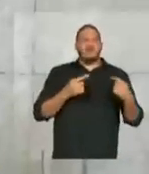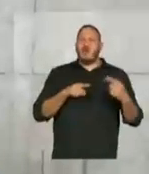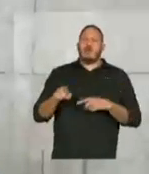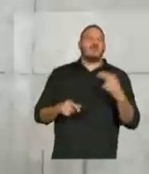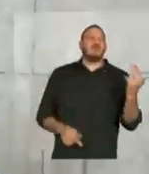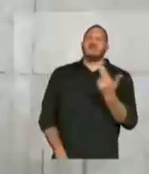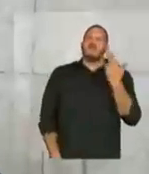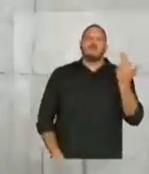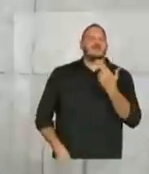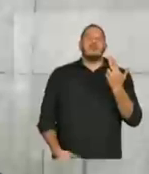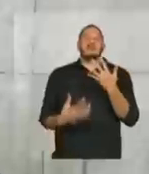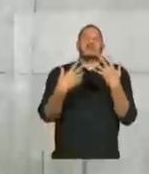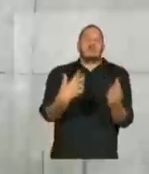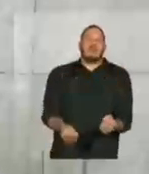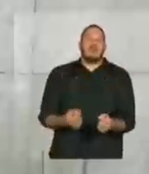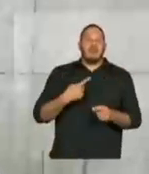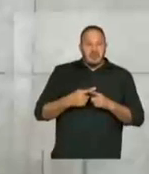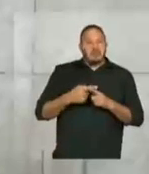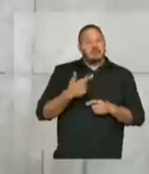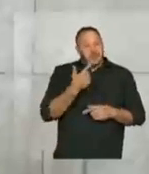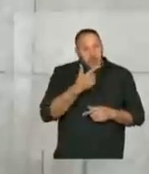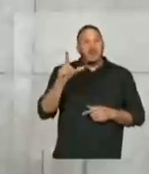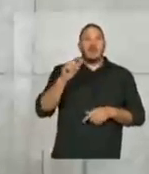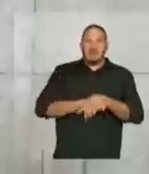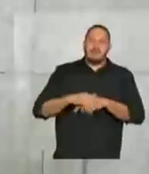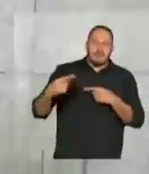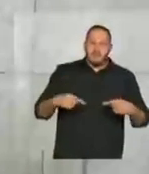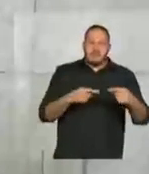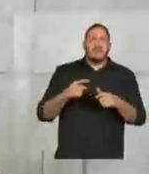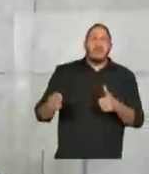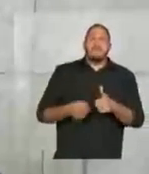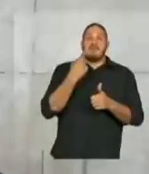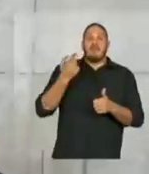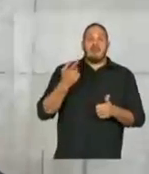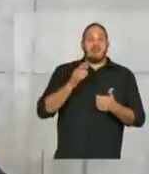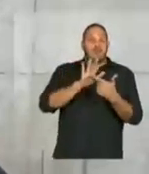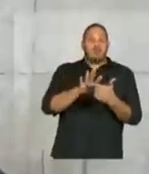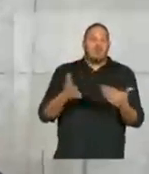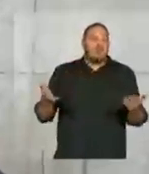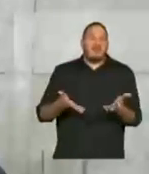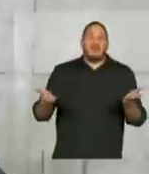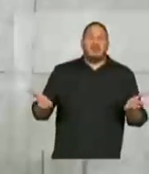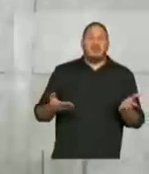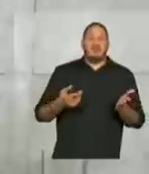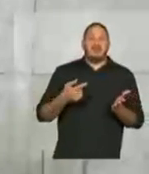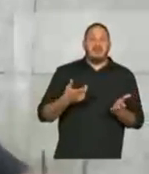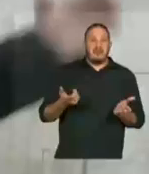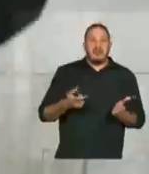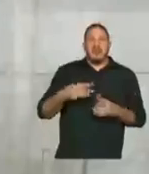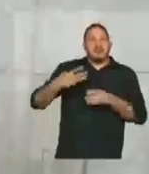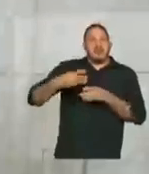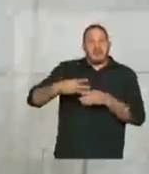dá para aceitar, porque existem outros caminhos de debate. E o primeiro caminho que eu aponto aqui é taxar as terceirizações.